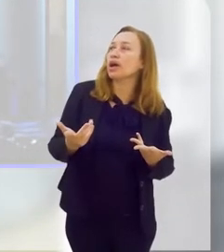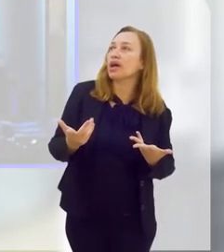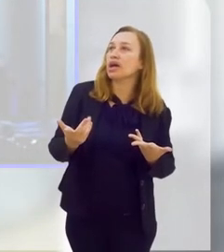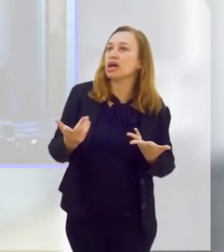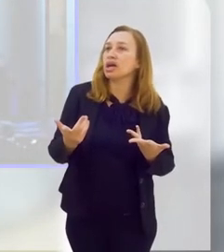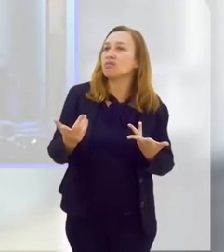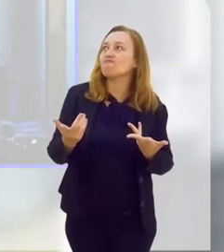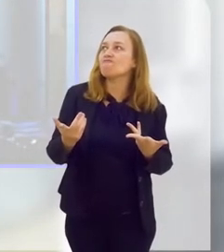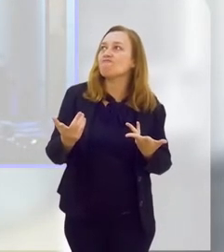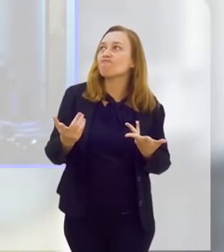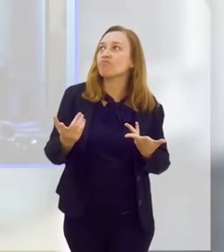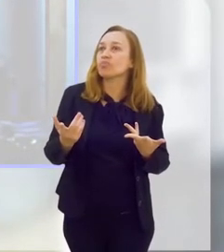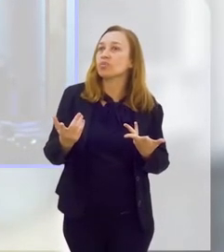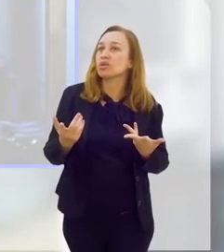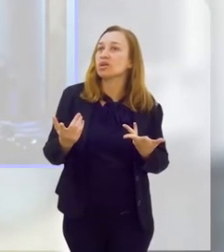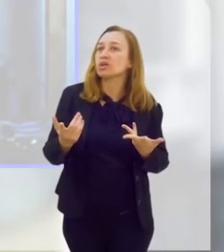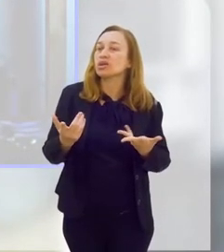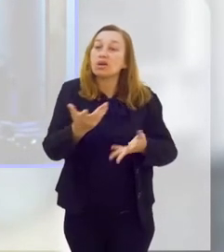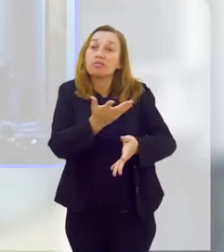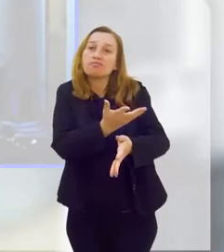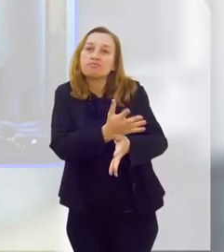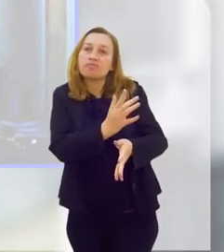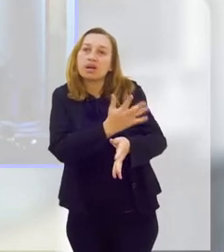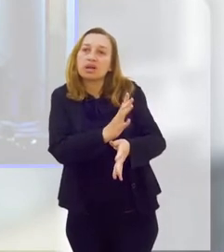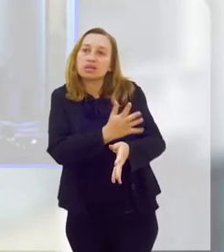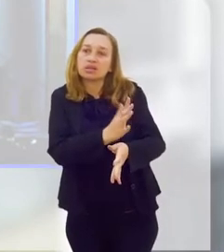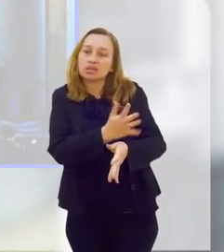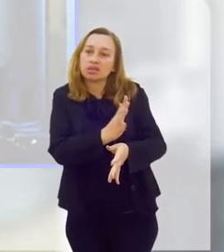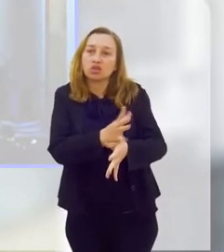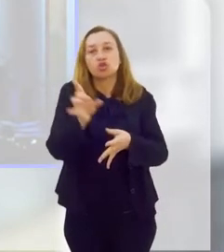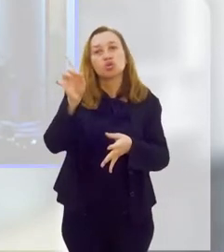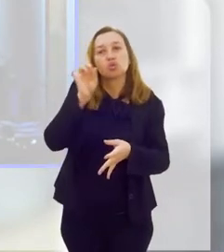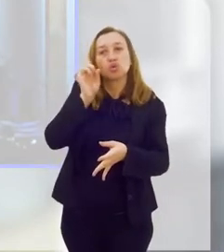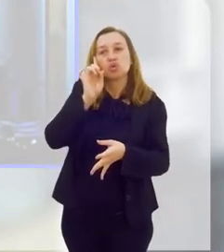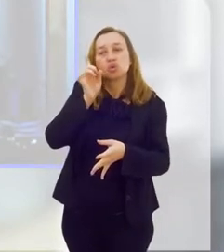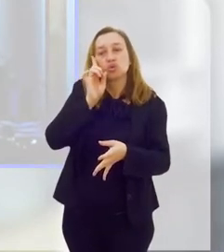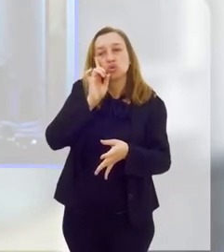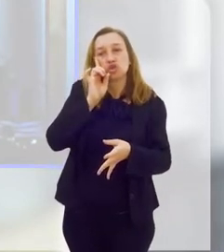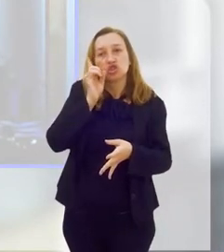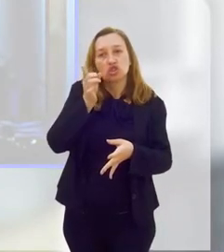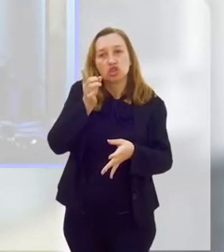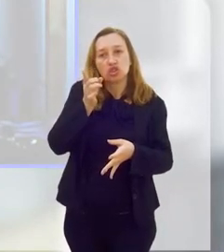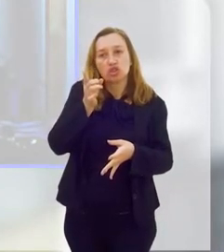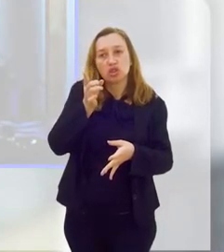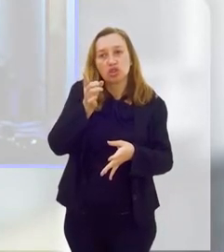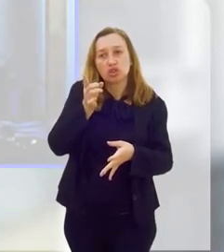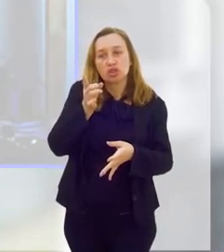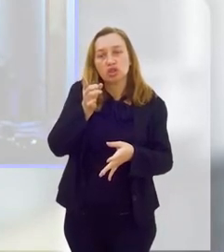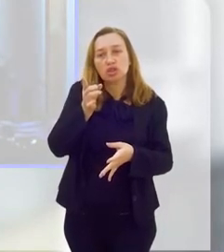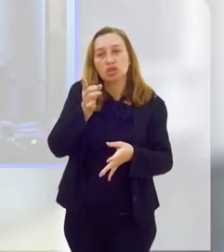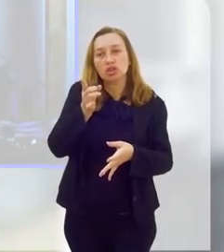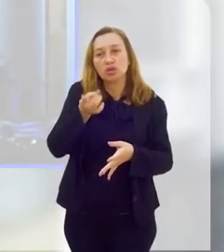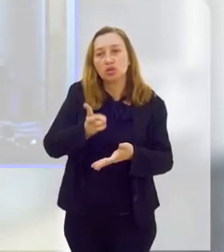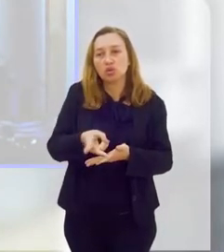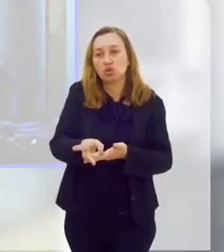sobre, vamos dizer assim, práticas rotineiras que contribuem para o sedentarismo.